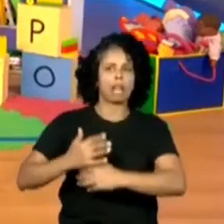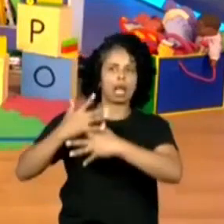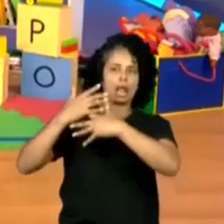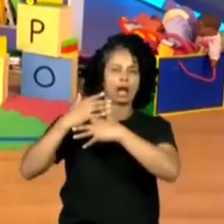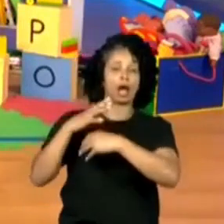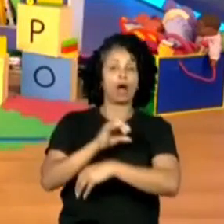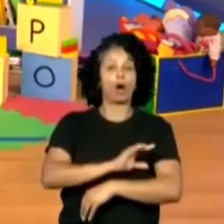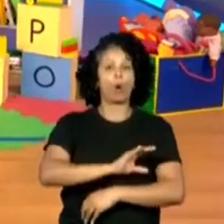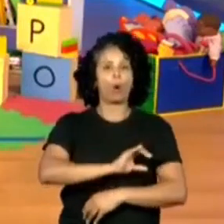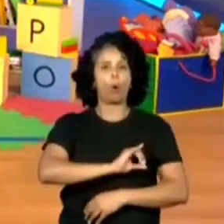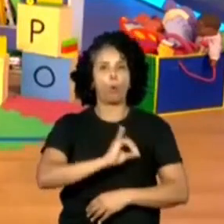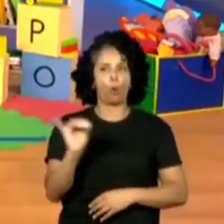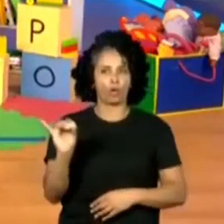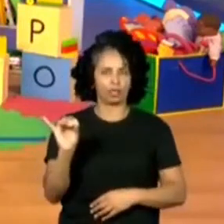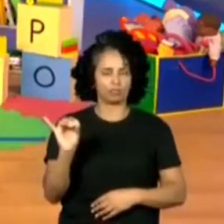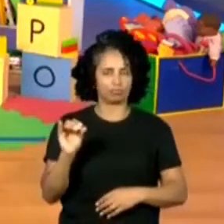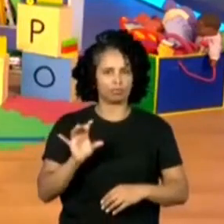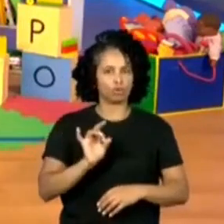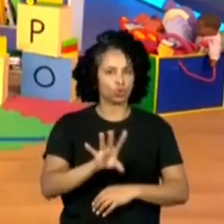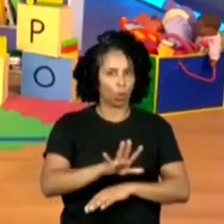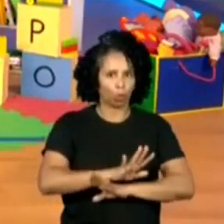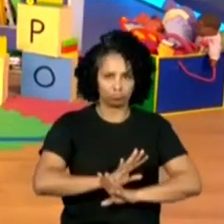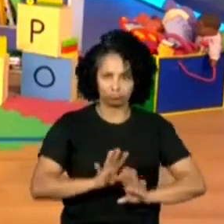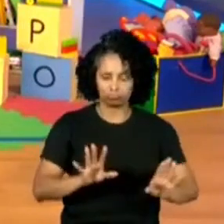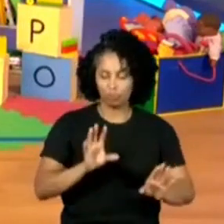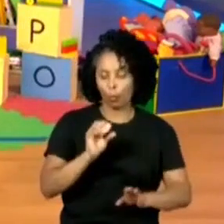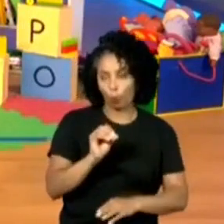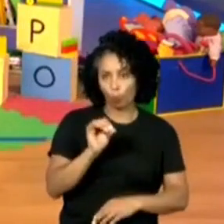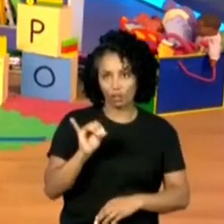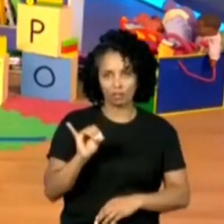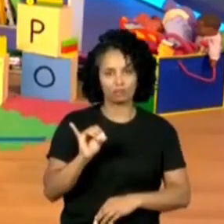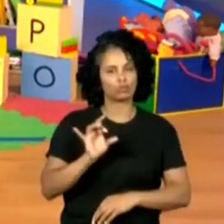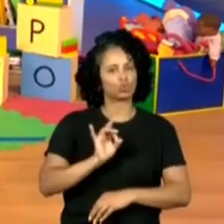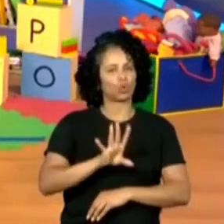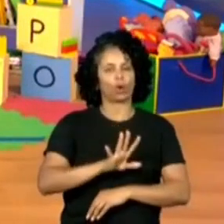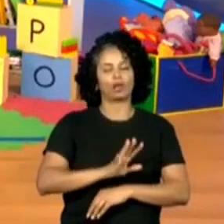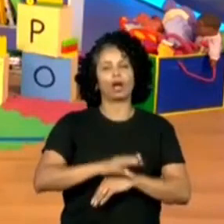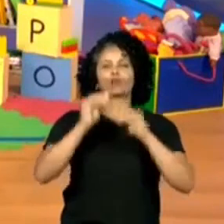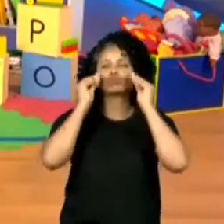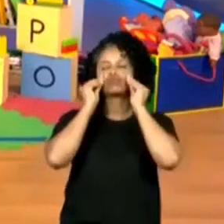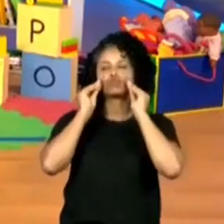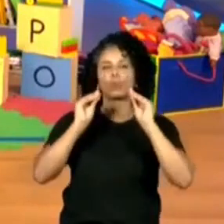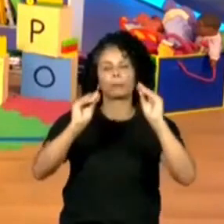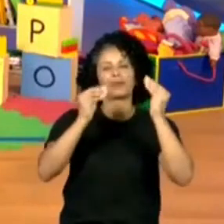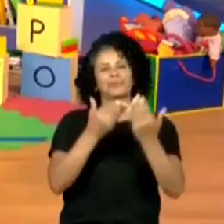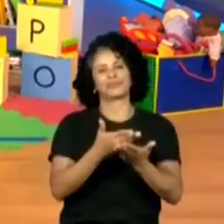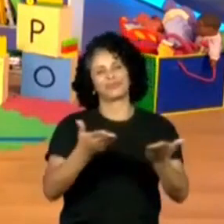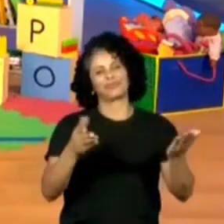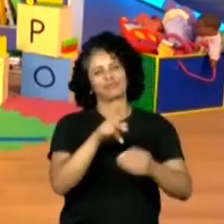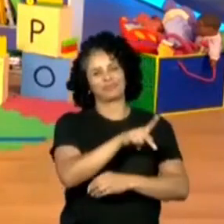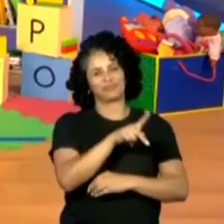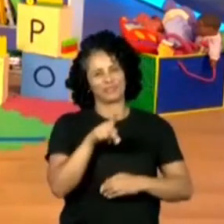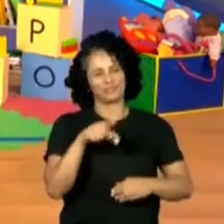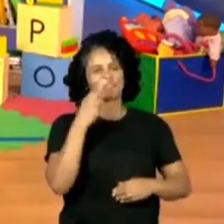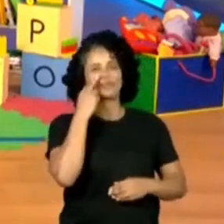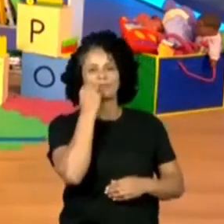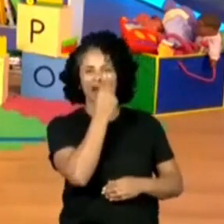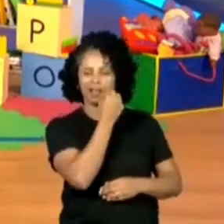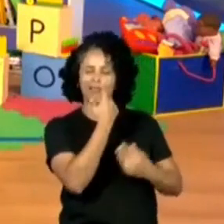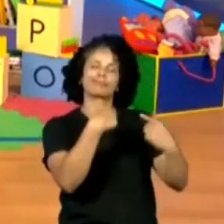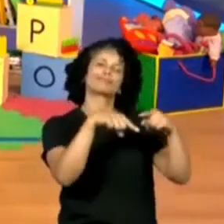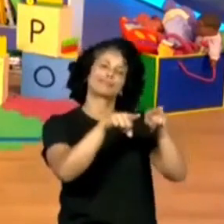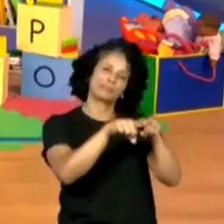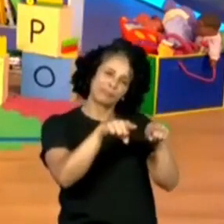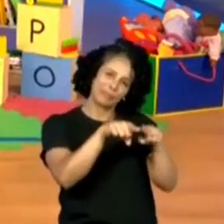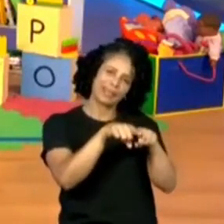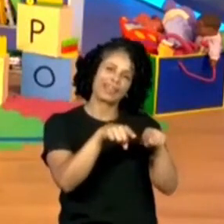Oi. Duas letrinhas. Só isso. Oi. Que aí eu mando um beijo aqui para vocês, o professor Rafael também manda